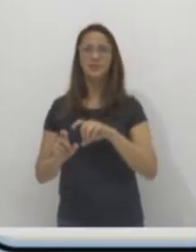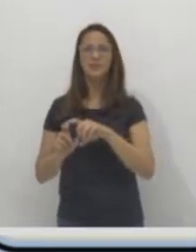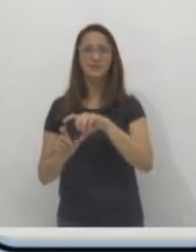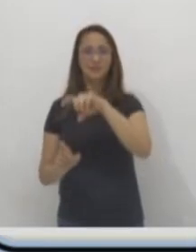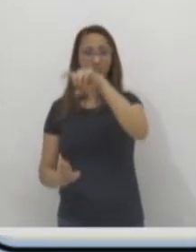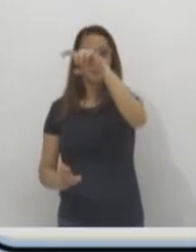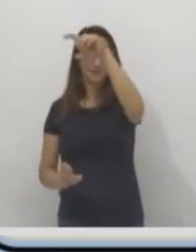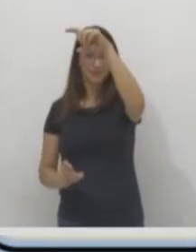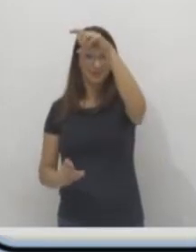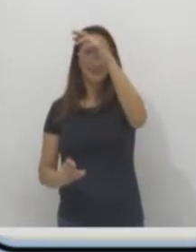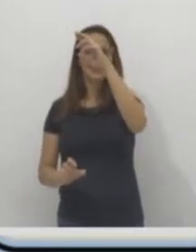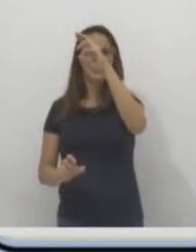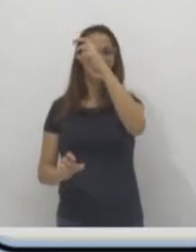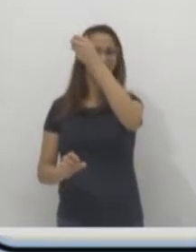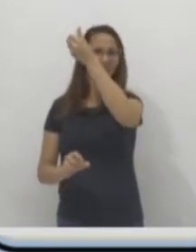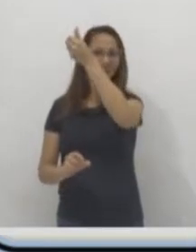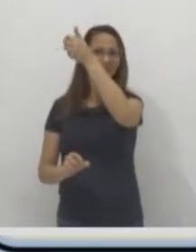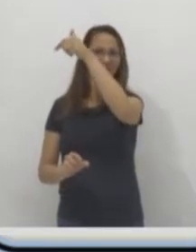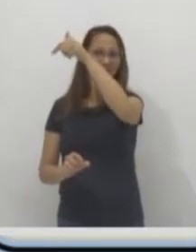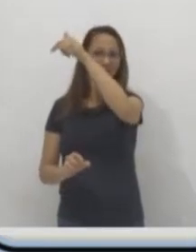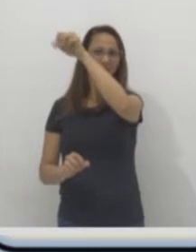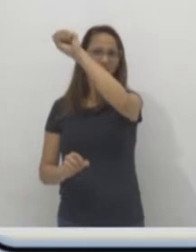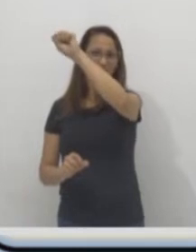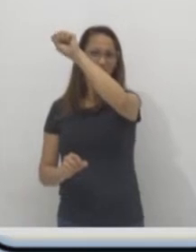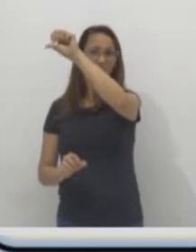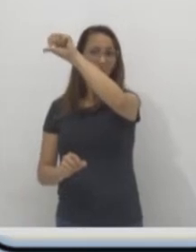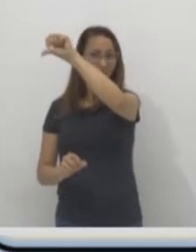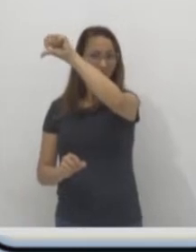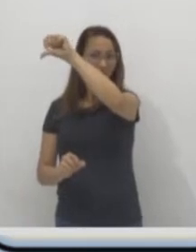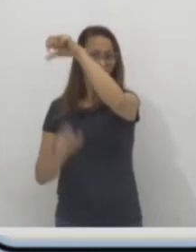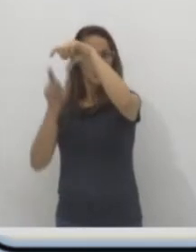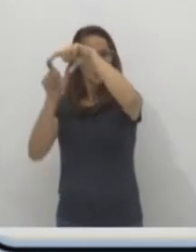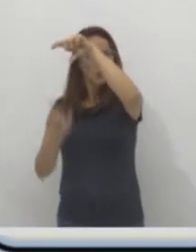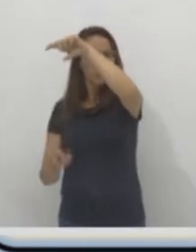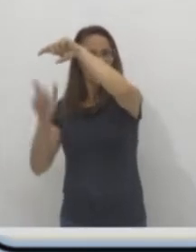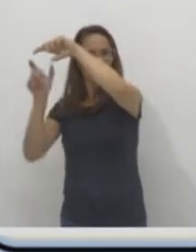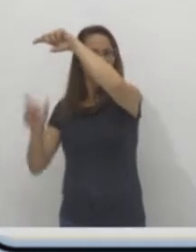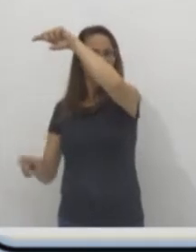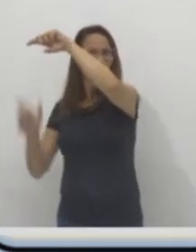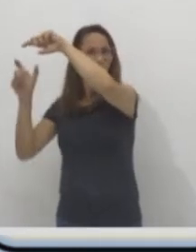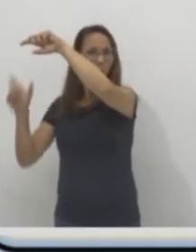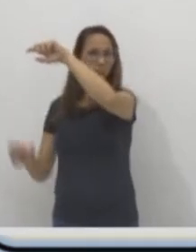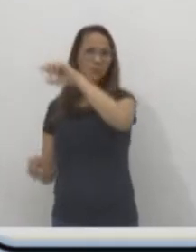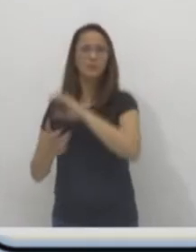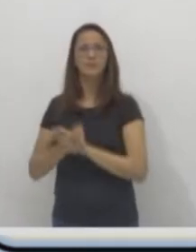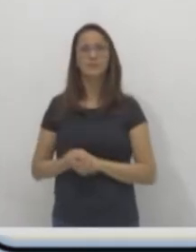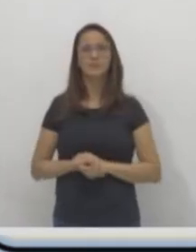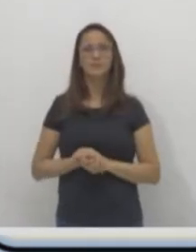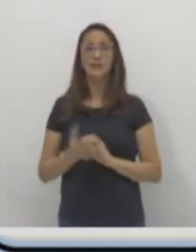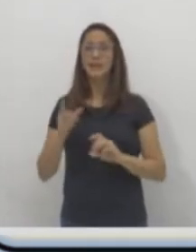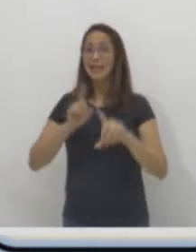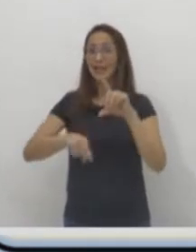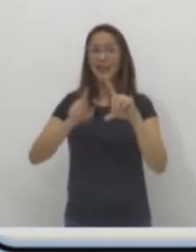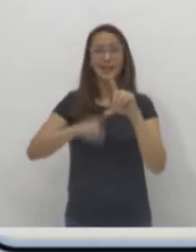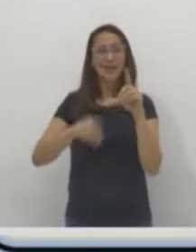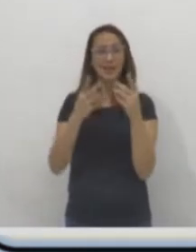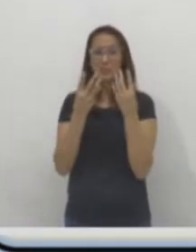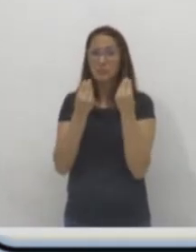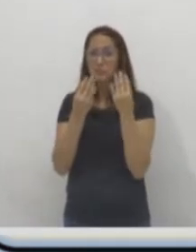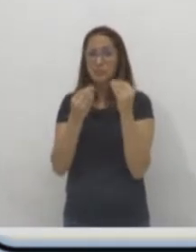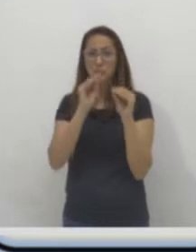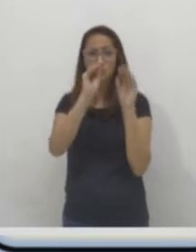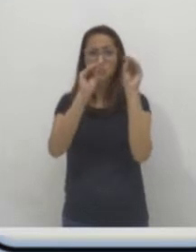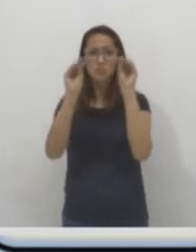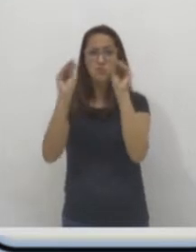coluna 7, coluna 8, coluna 9. Legal? E dentro desse quadrinho vai ter um monte de letrinha. Só que eu quero que vocês